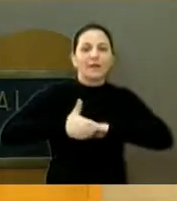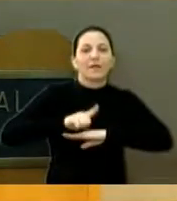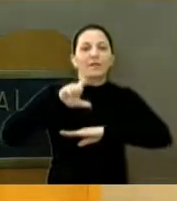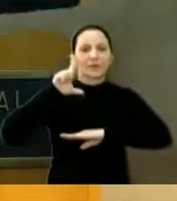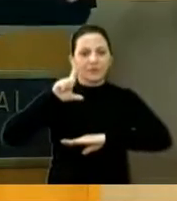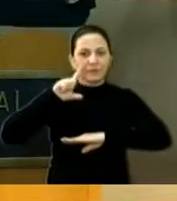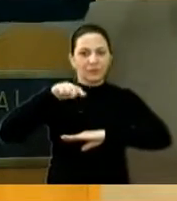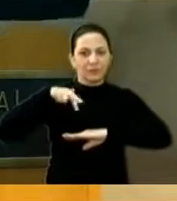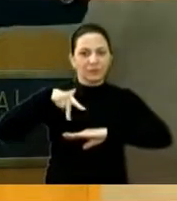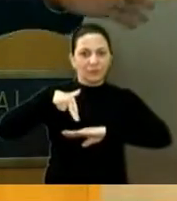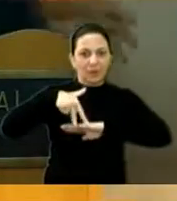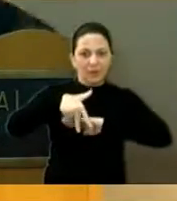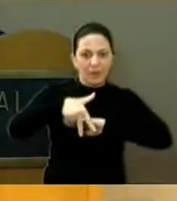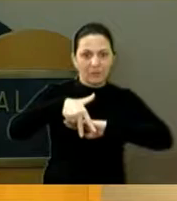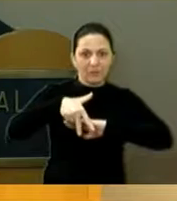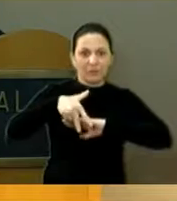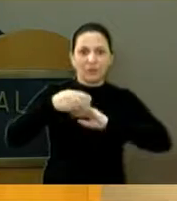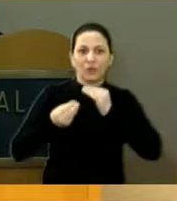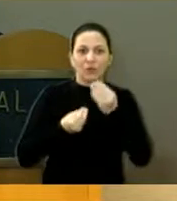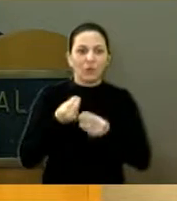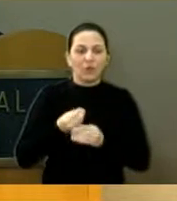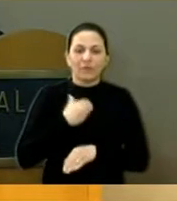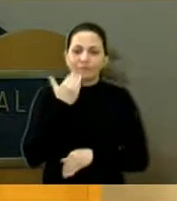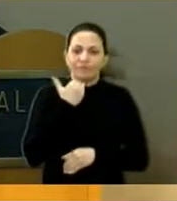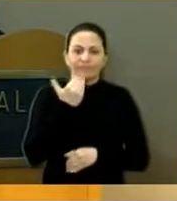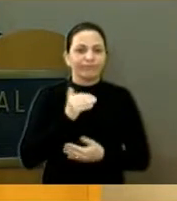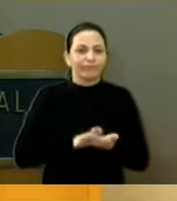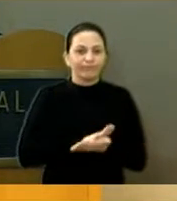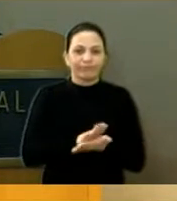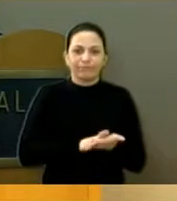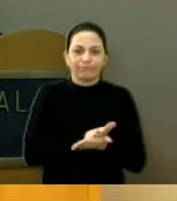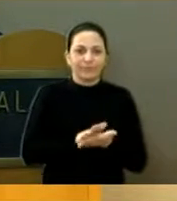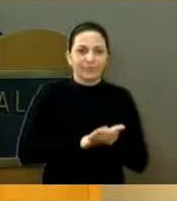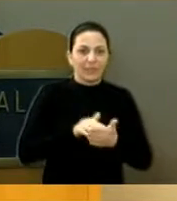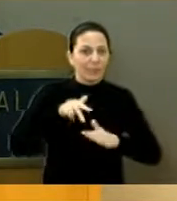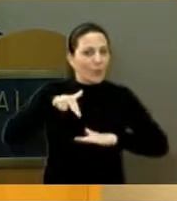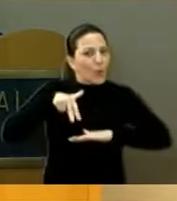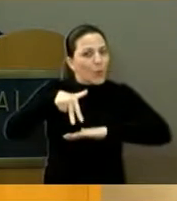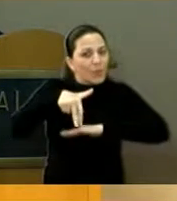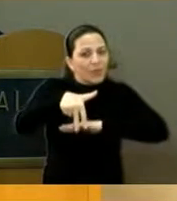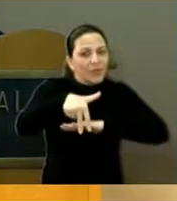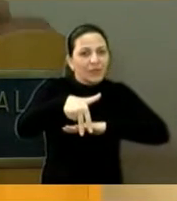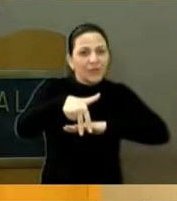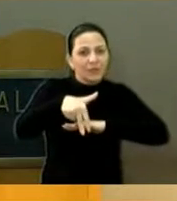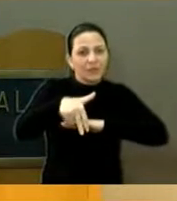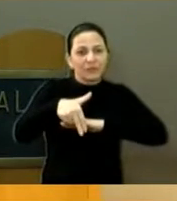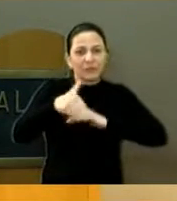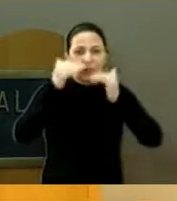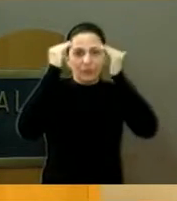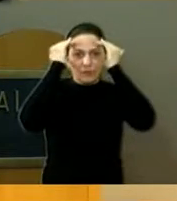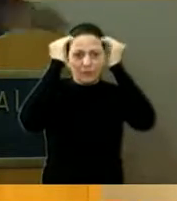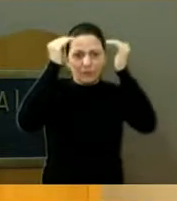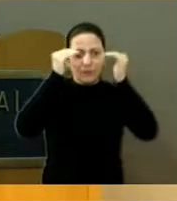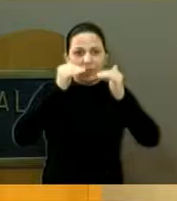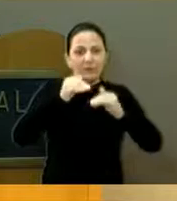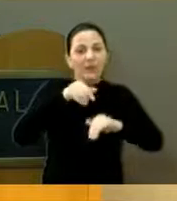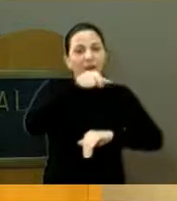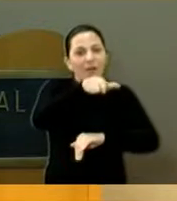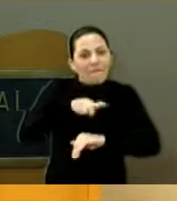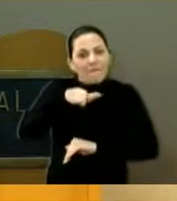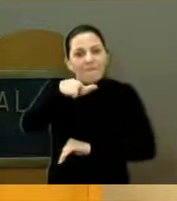A lombada está para cima do pedestre, não adianta nada. O pedestre passa, e eles não respeitam o elas façam ali.